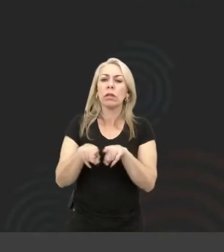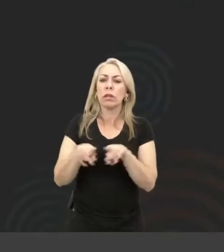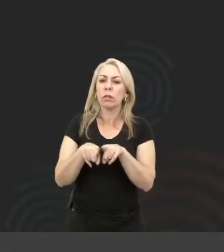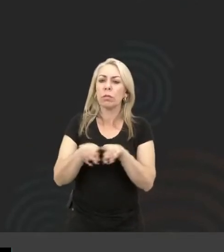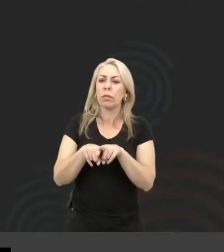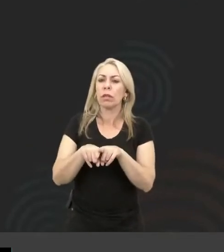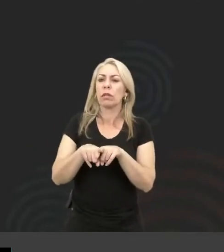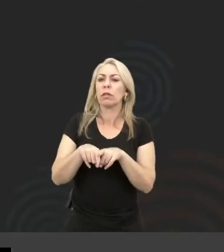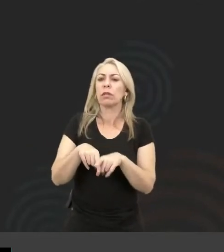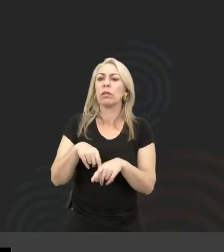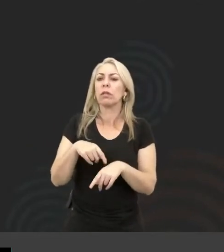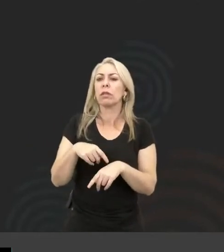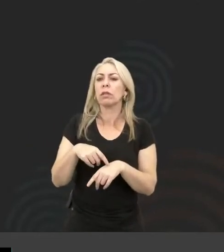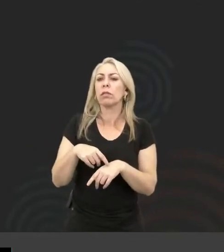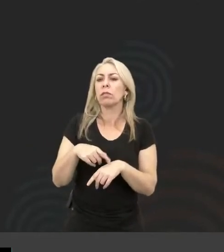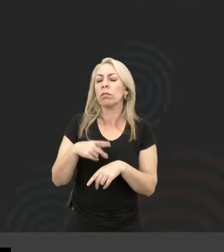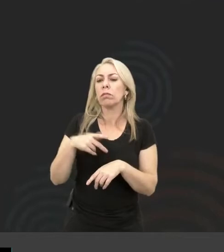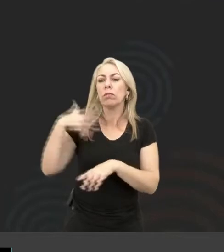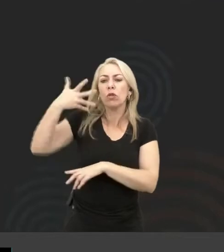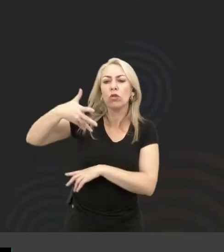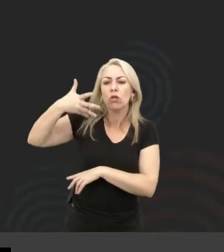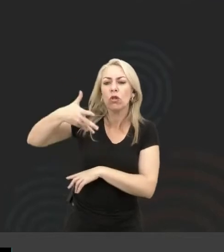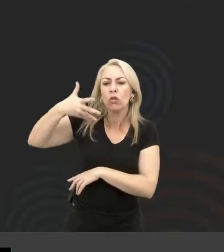falas das pessoas,